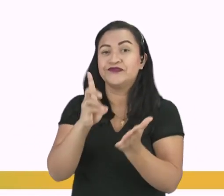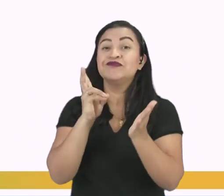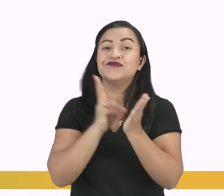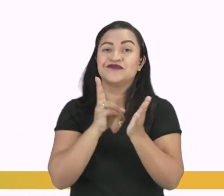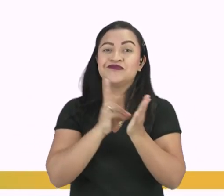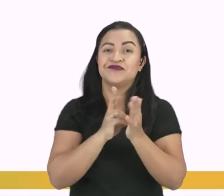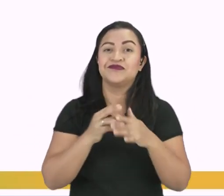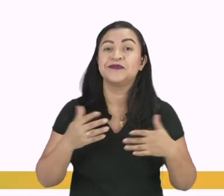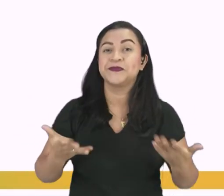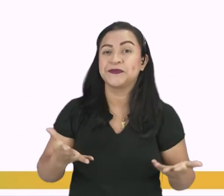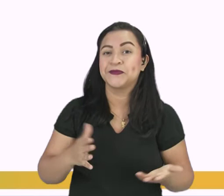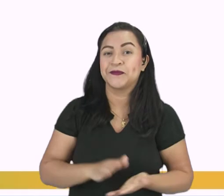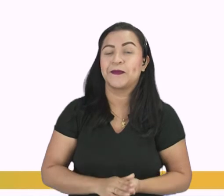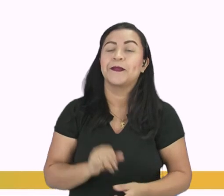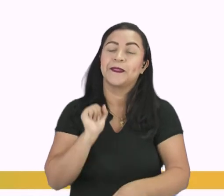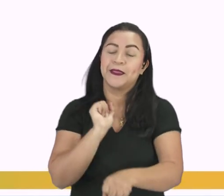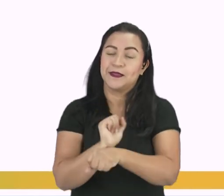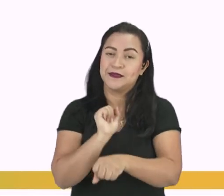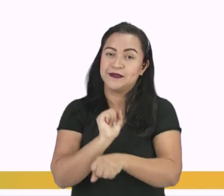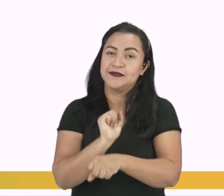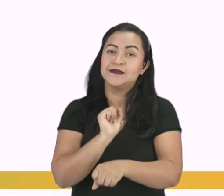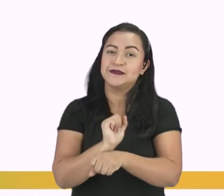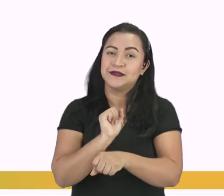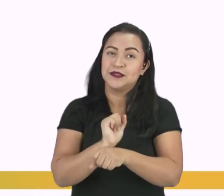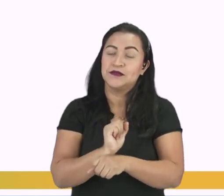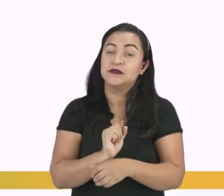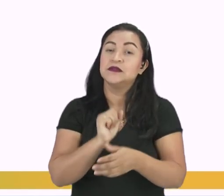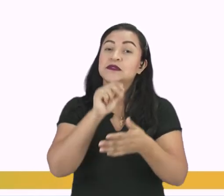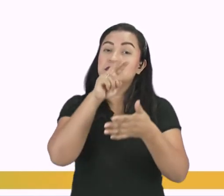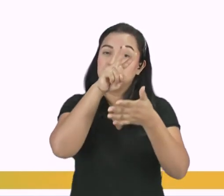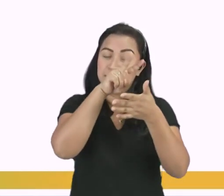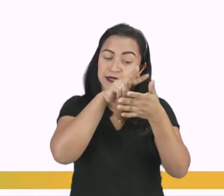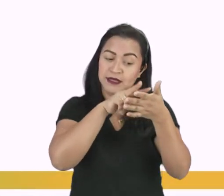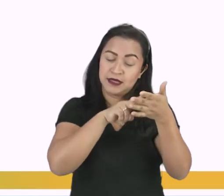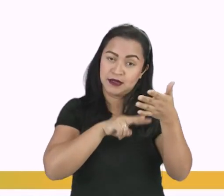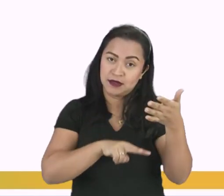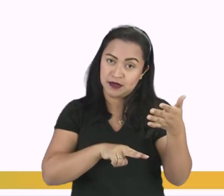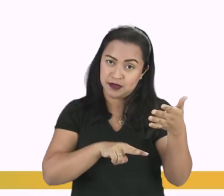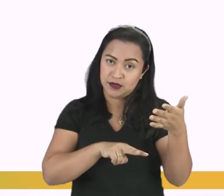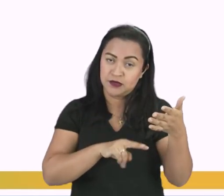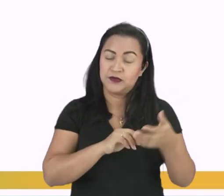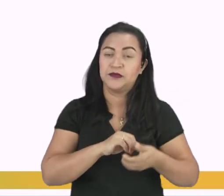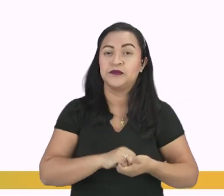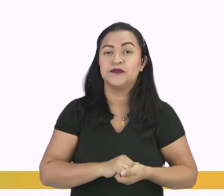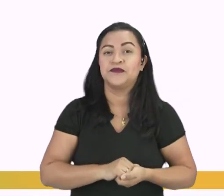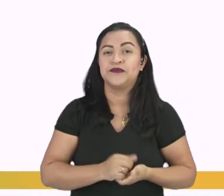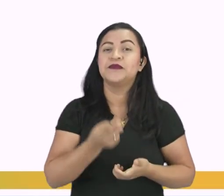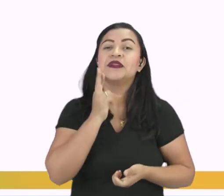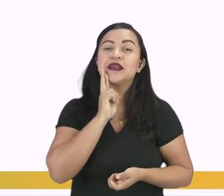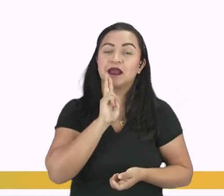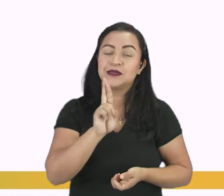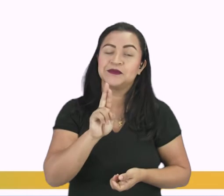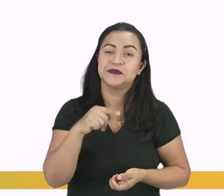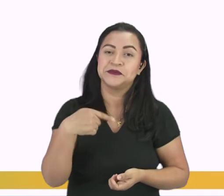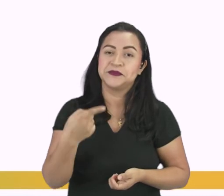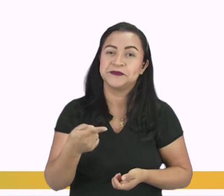Eu vou dar um tempo para que vocês leiam as alternativas para responder.